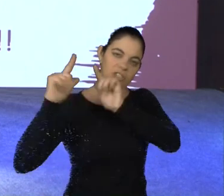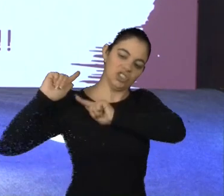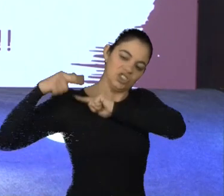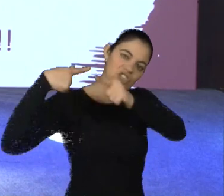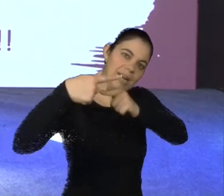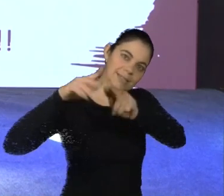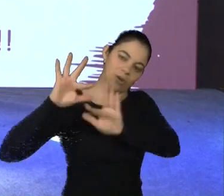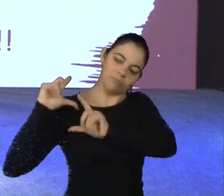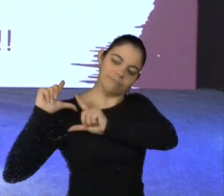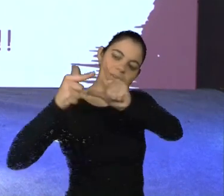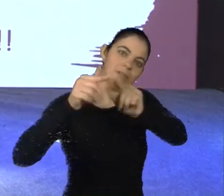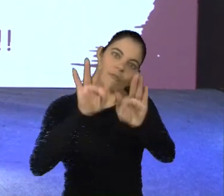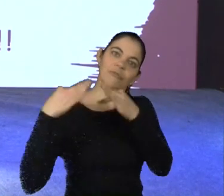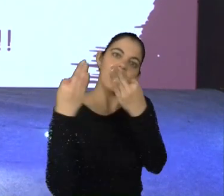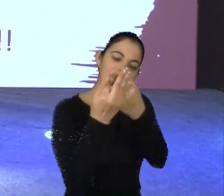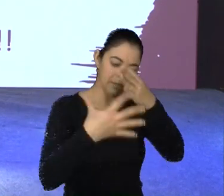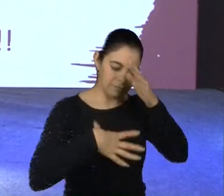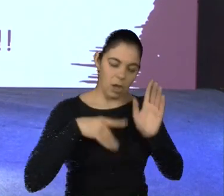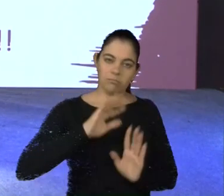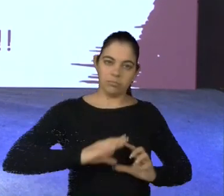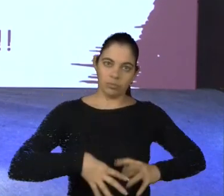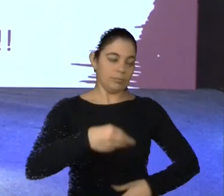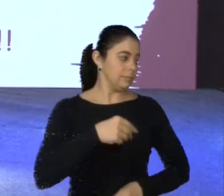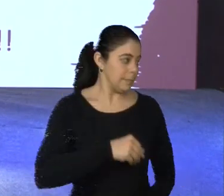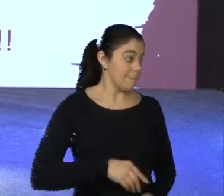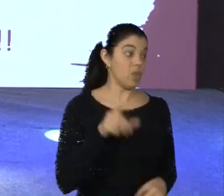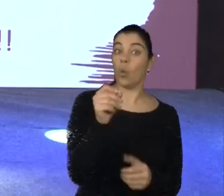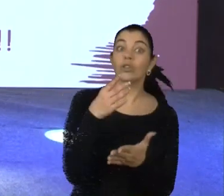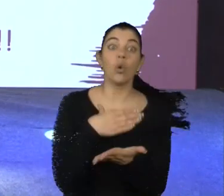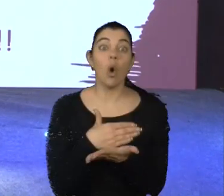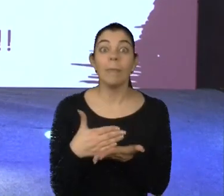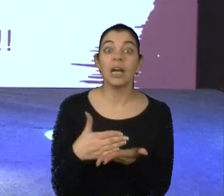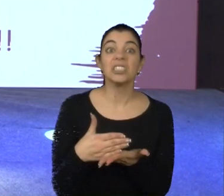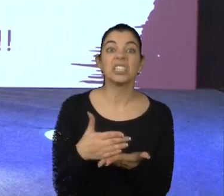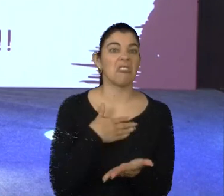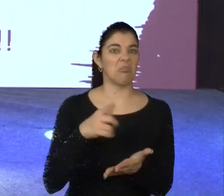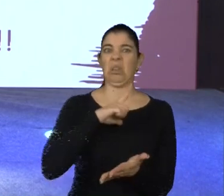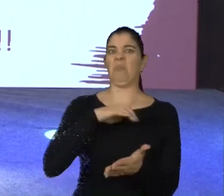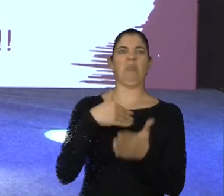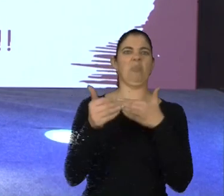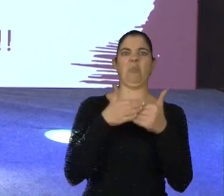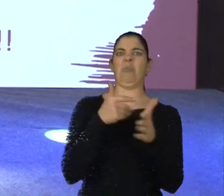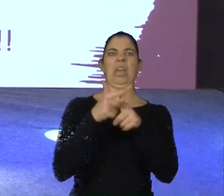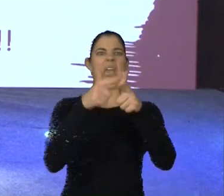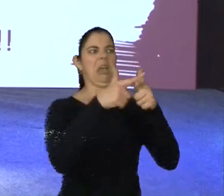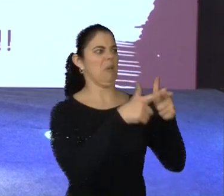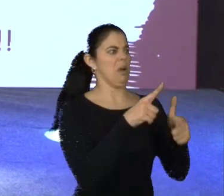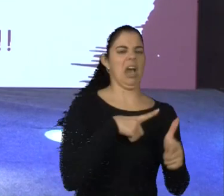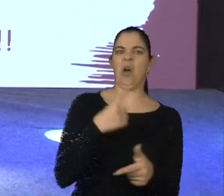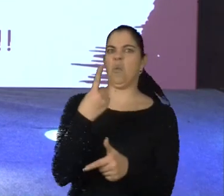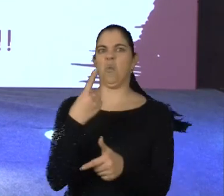saudável com o seu poder. Quando começar, agora, não importa se você tem um ano, dez anos, trinta, cinquenta,